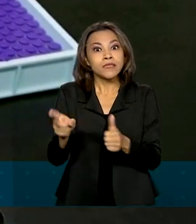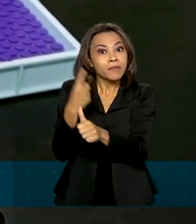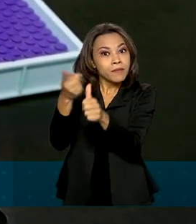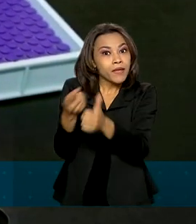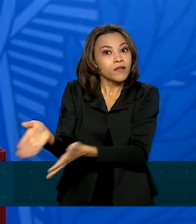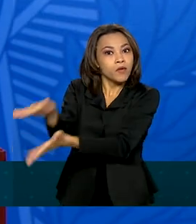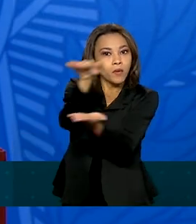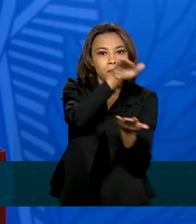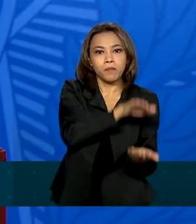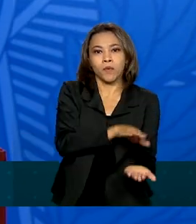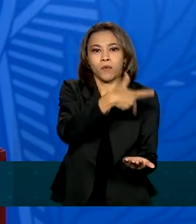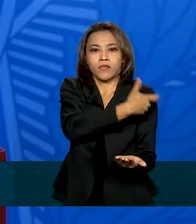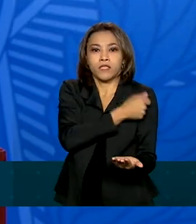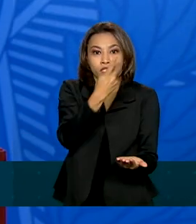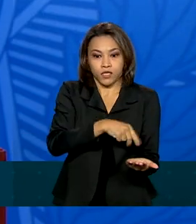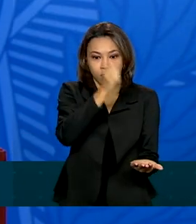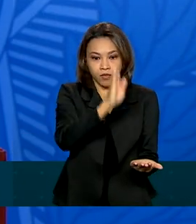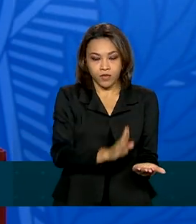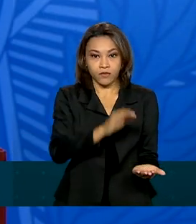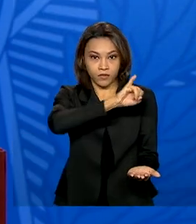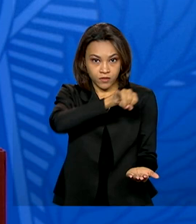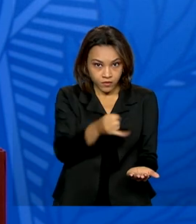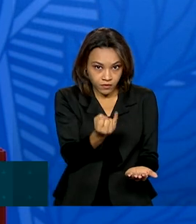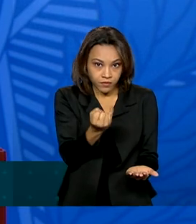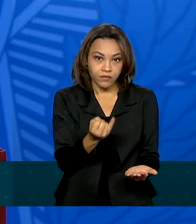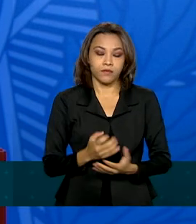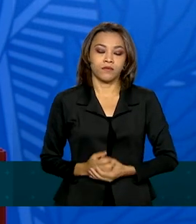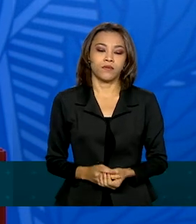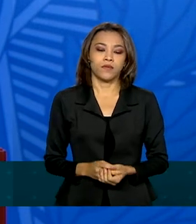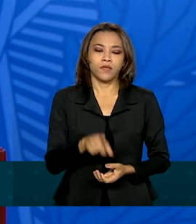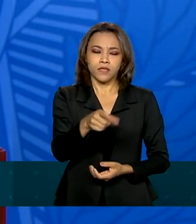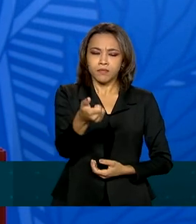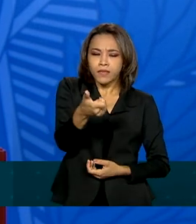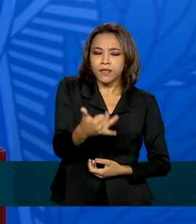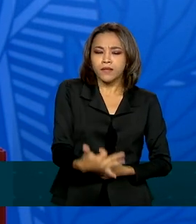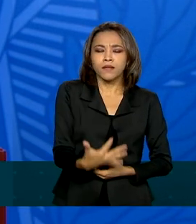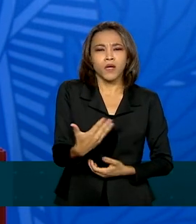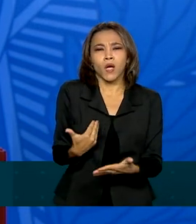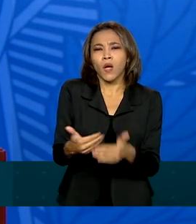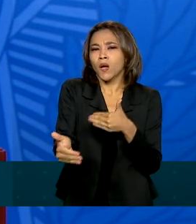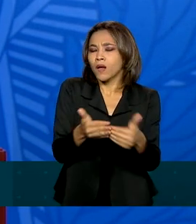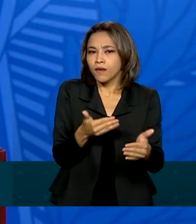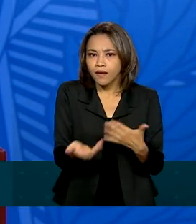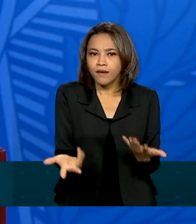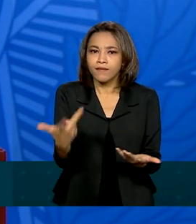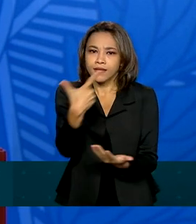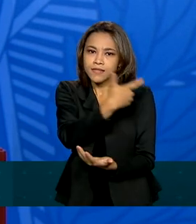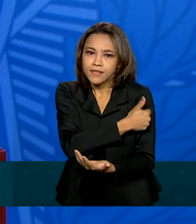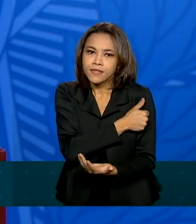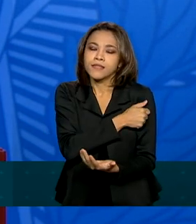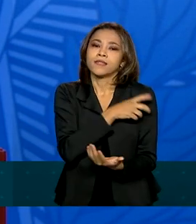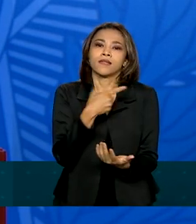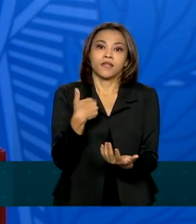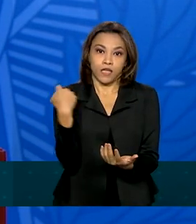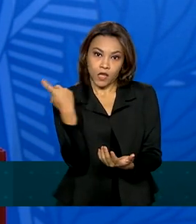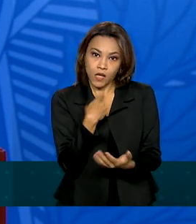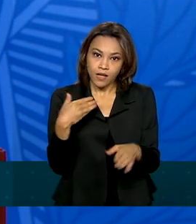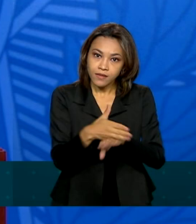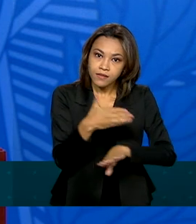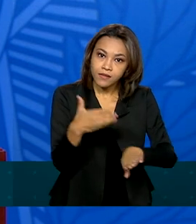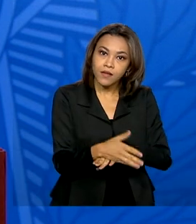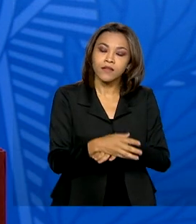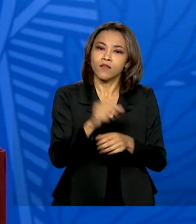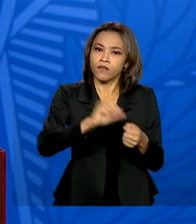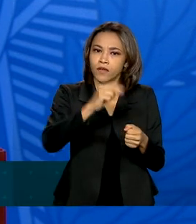Brasil em janeiro. Qualquer vacina que nós tenhamos acesso, fabricadas no Brasil ou